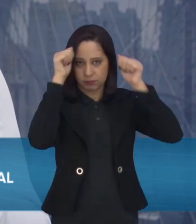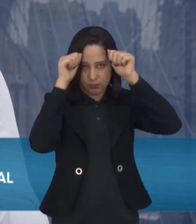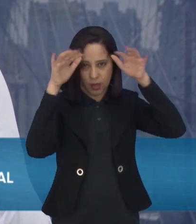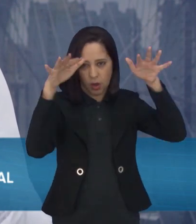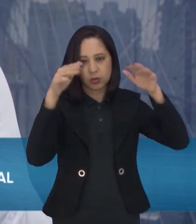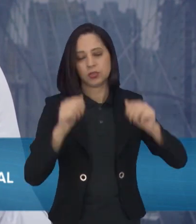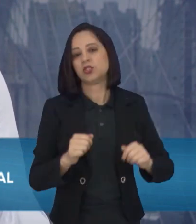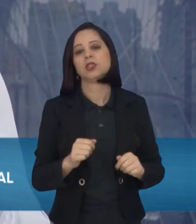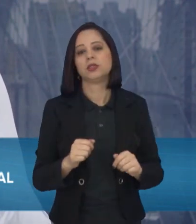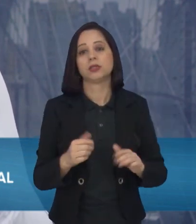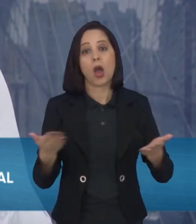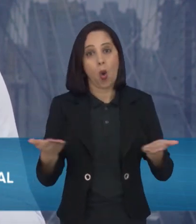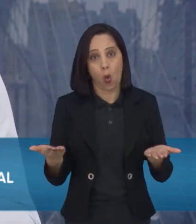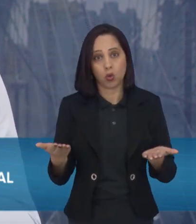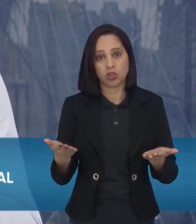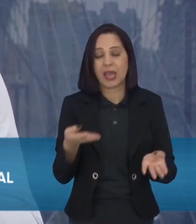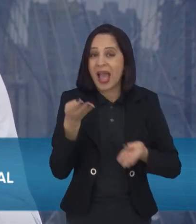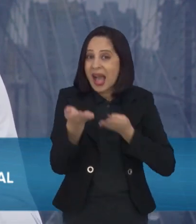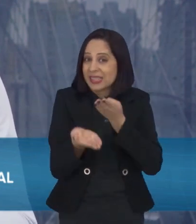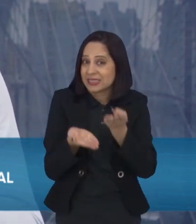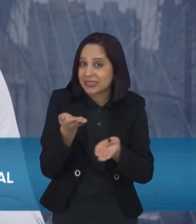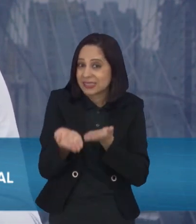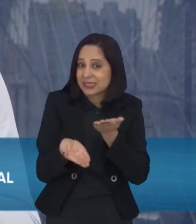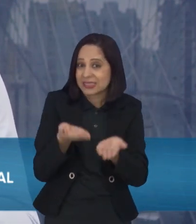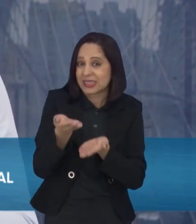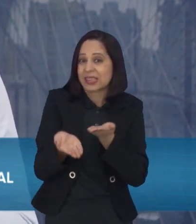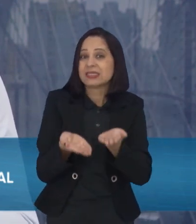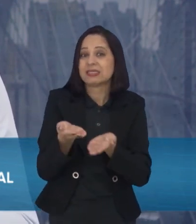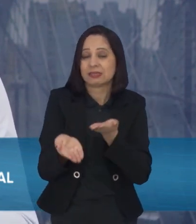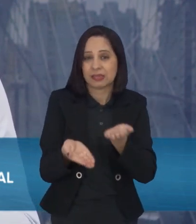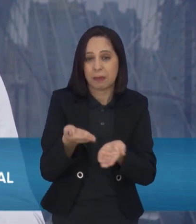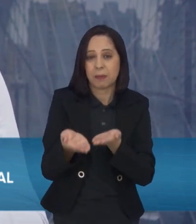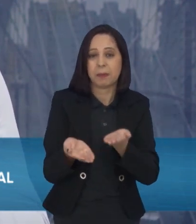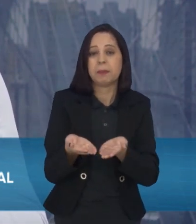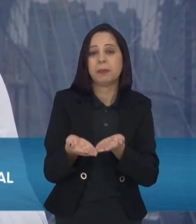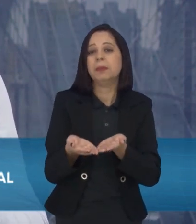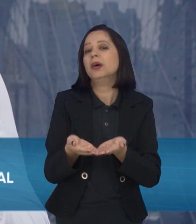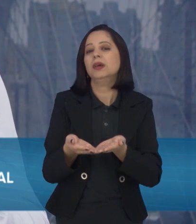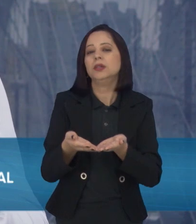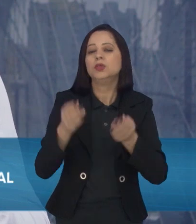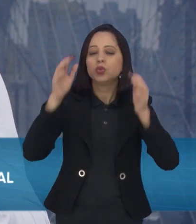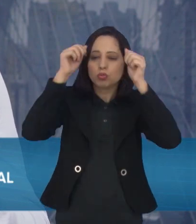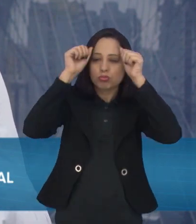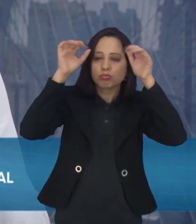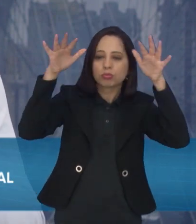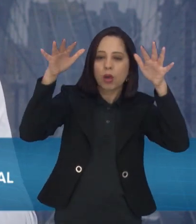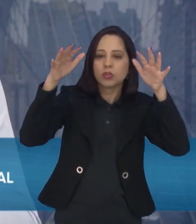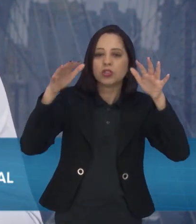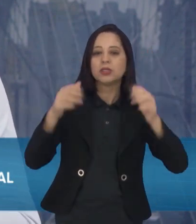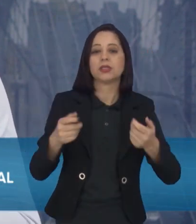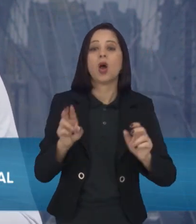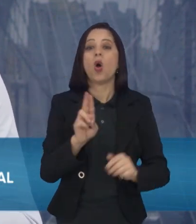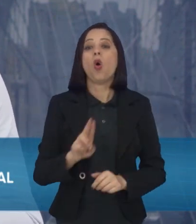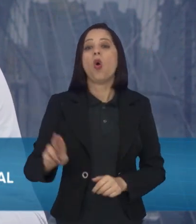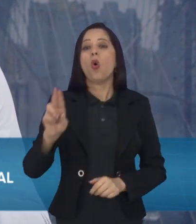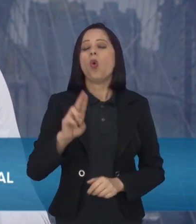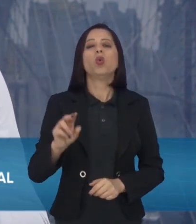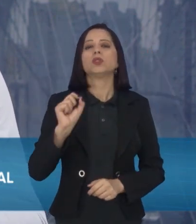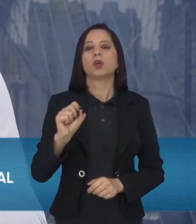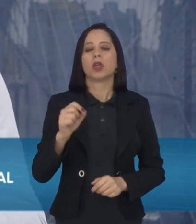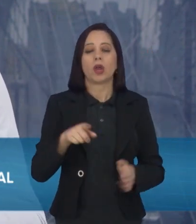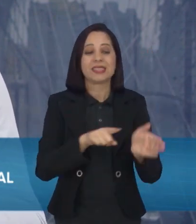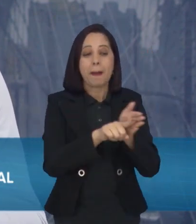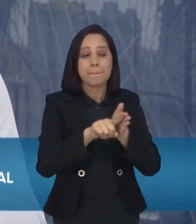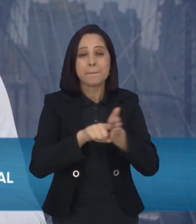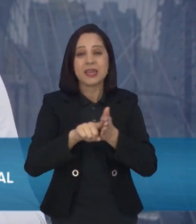para eu tratar alguns pacientes que têm umas dificuldades de aderir ao tratamento, a gente faz uma dosagem de cromossomo. Muitas